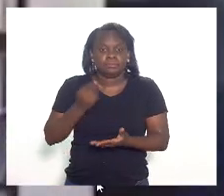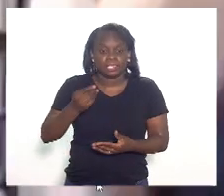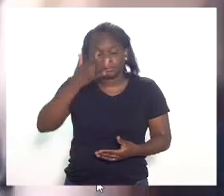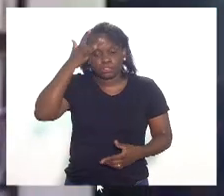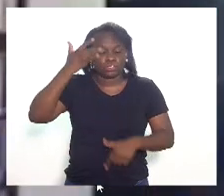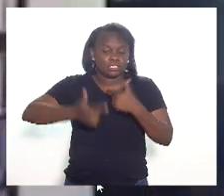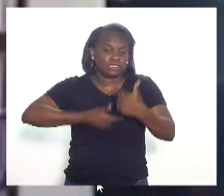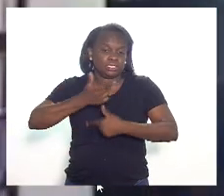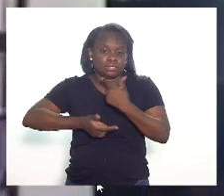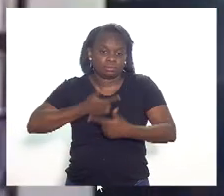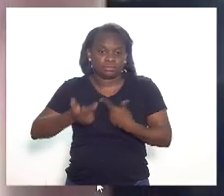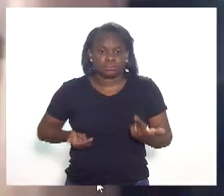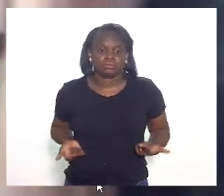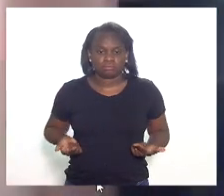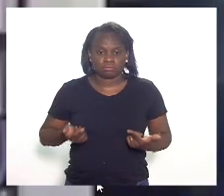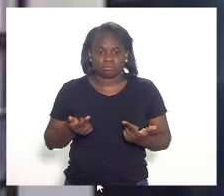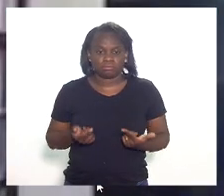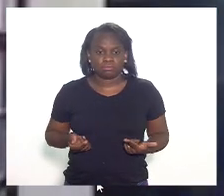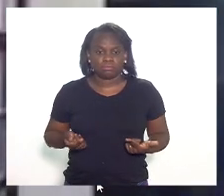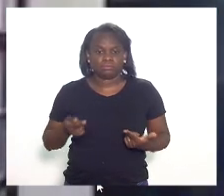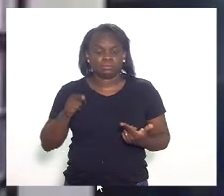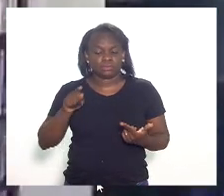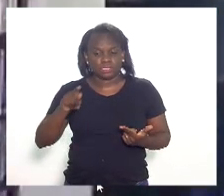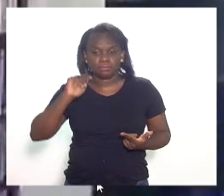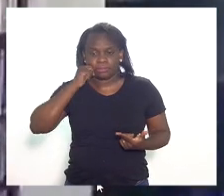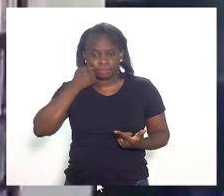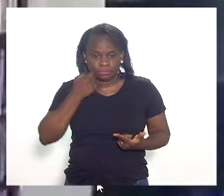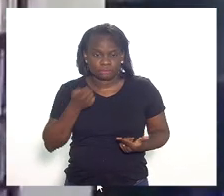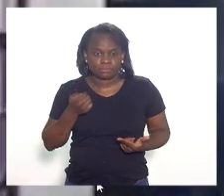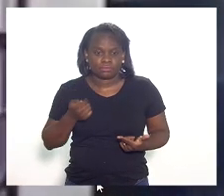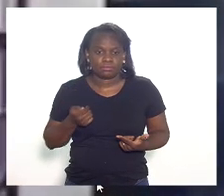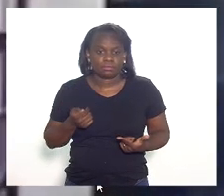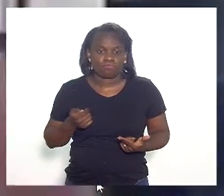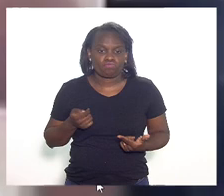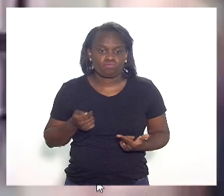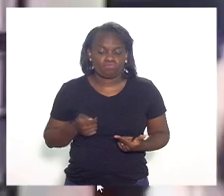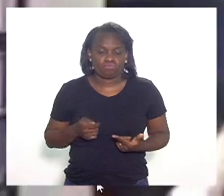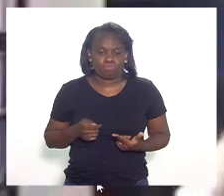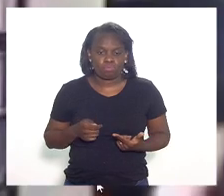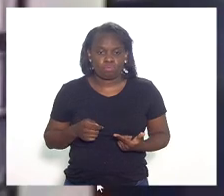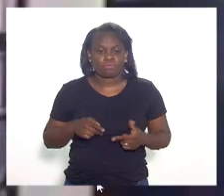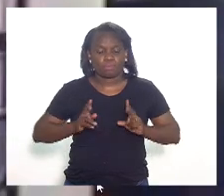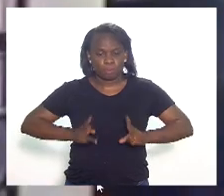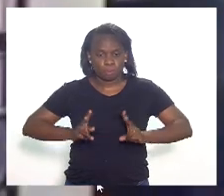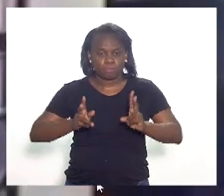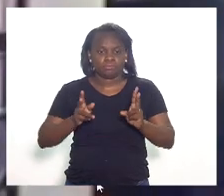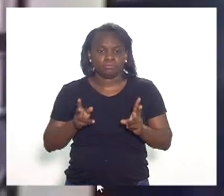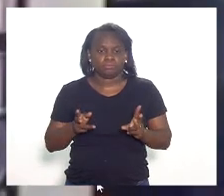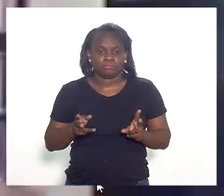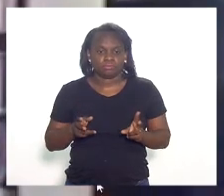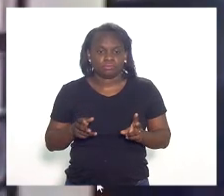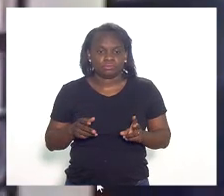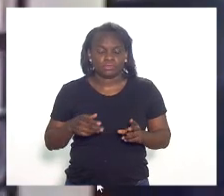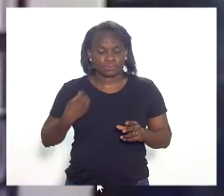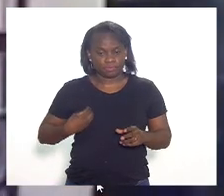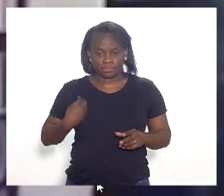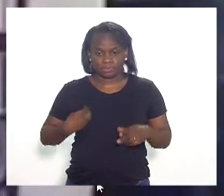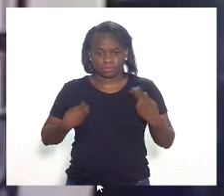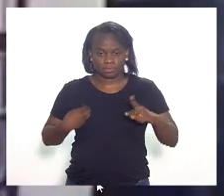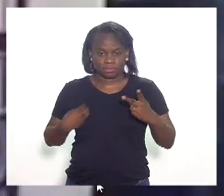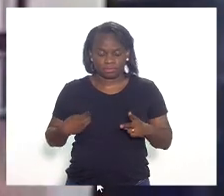trabalhadores desta padaria continuarem a viver.